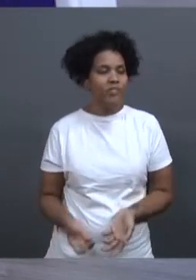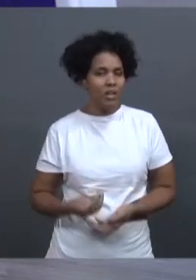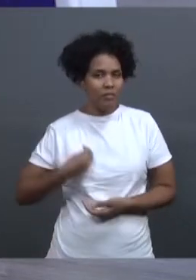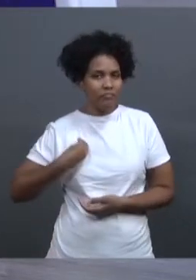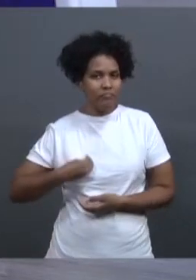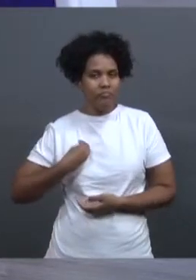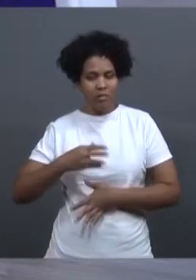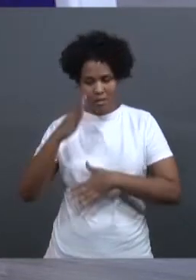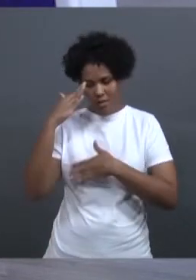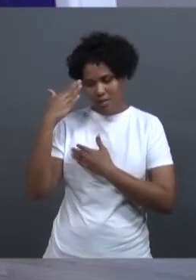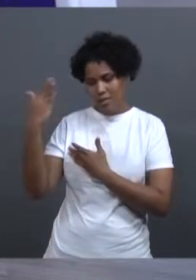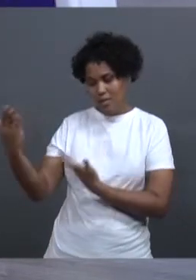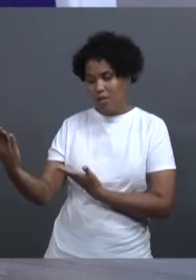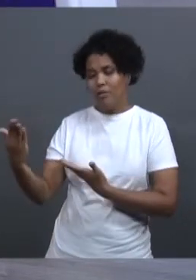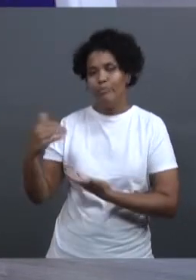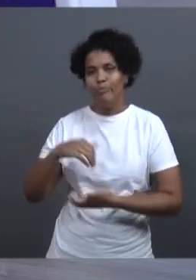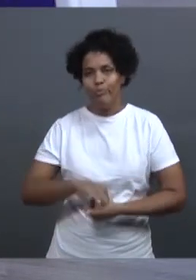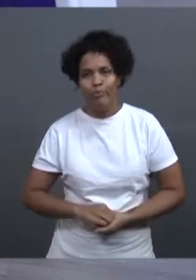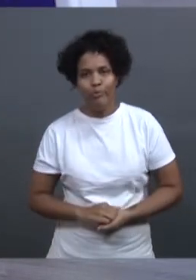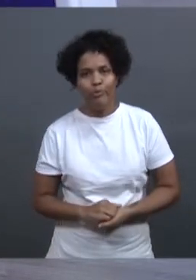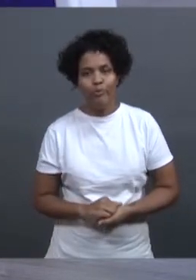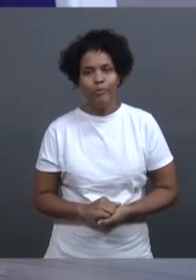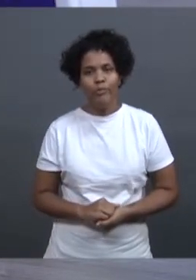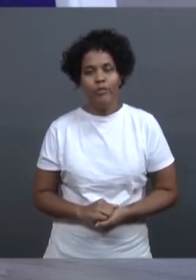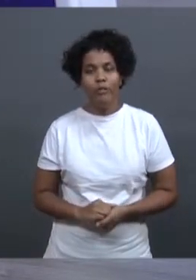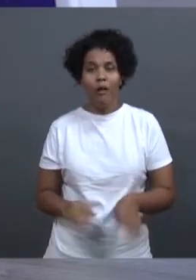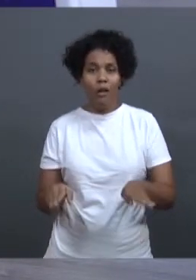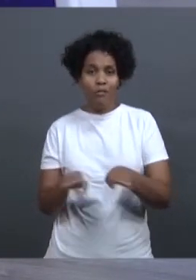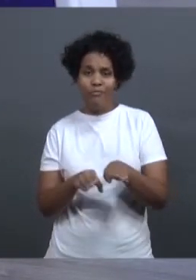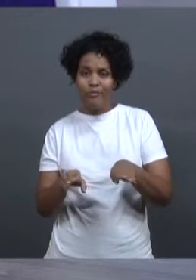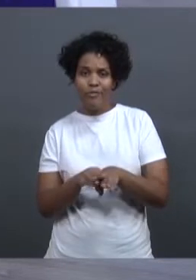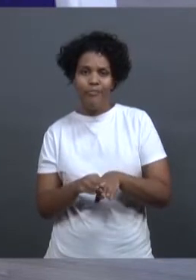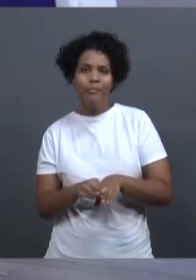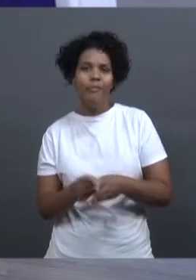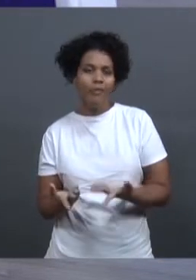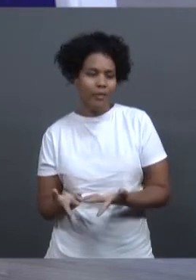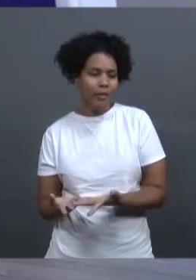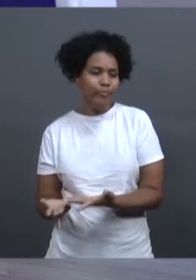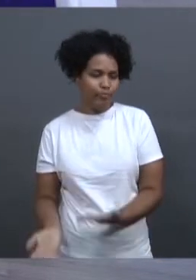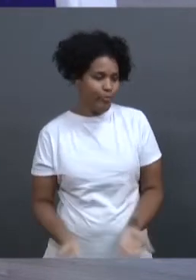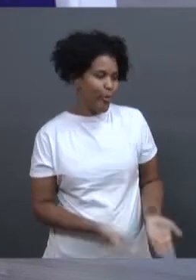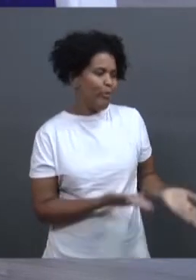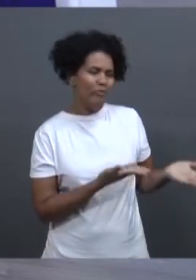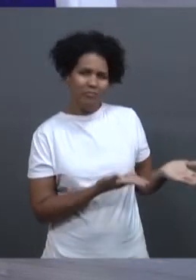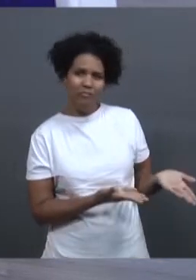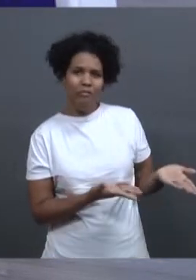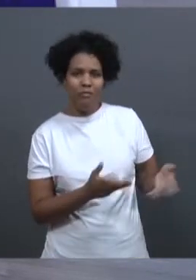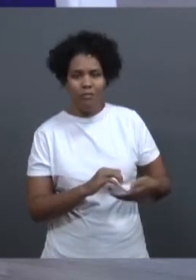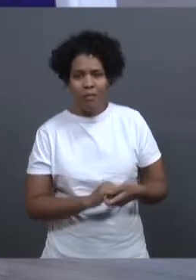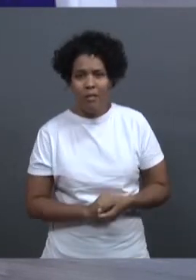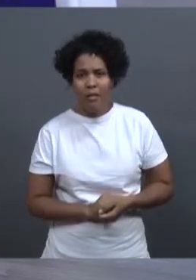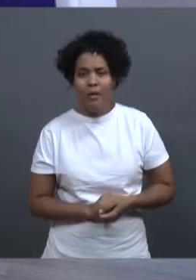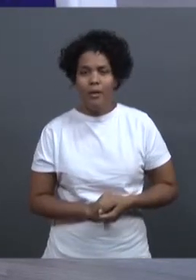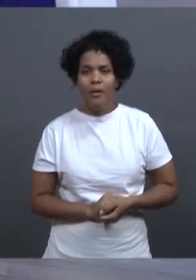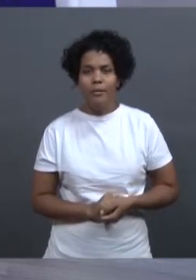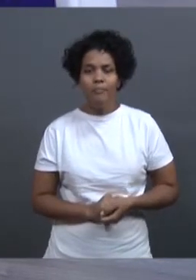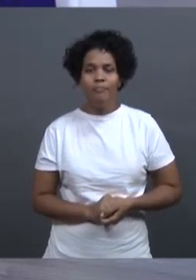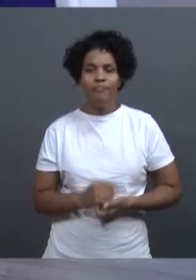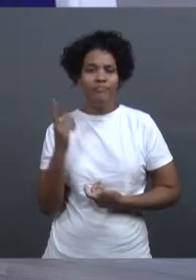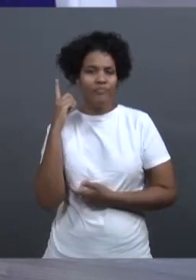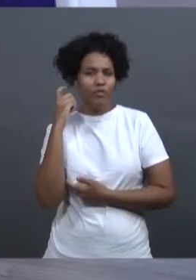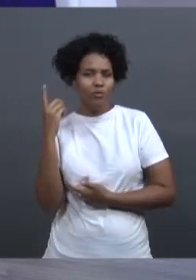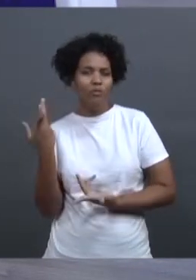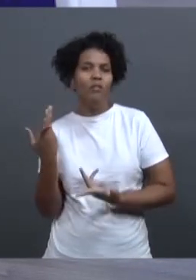antemão aqui no JAU de hoje, viu? E também quero ouvir o Samuel do Carmo, que é professor de geografia aqui da UFU.